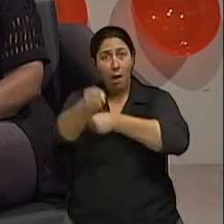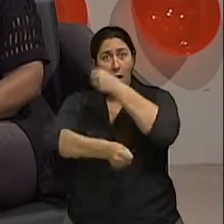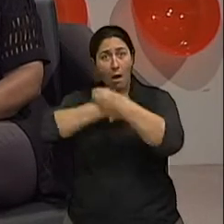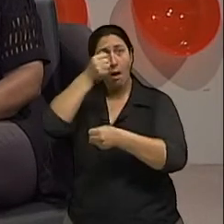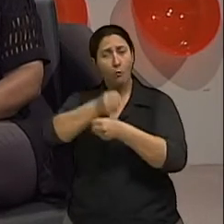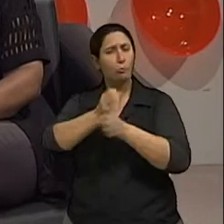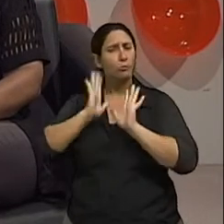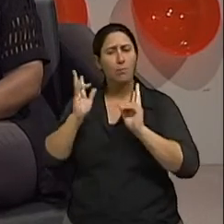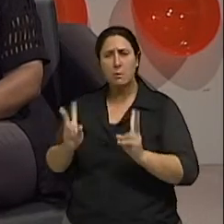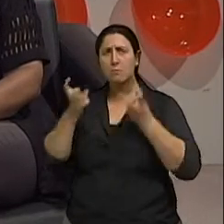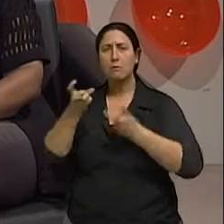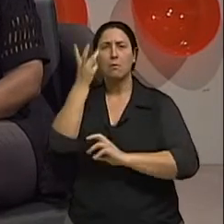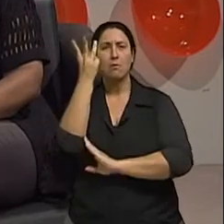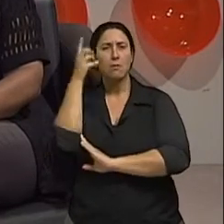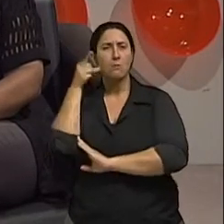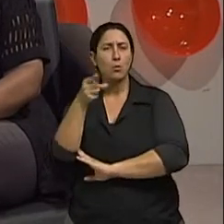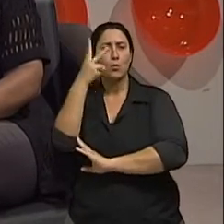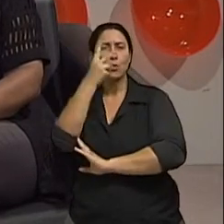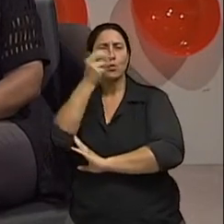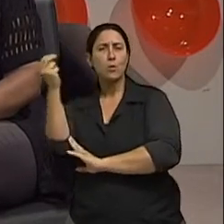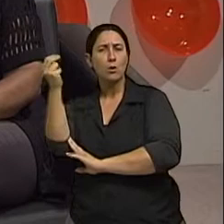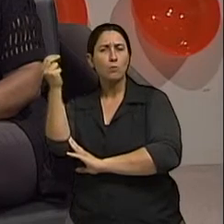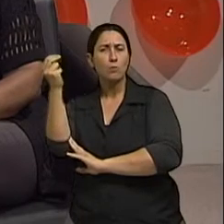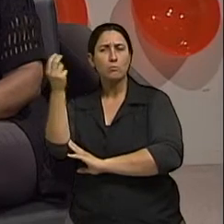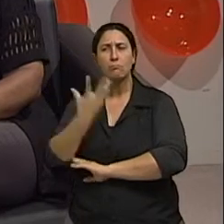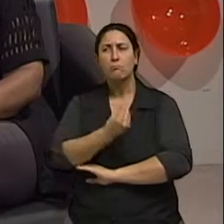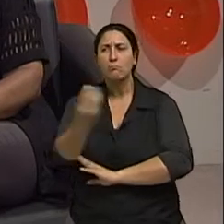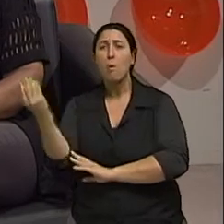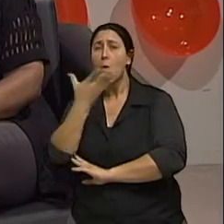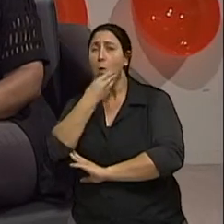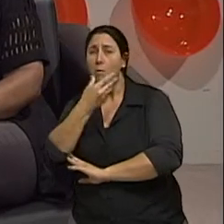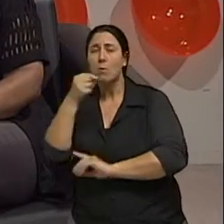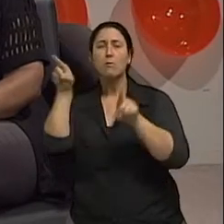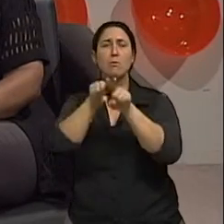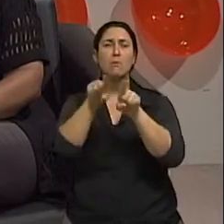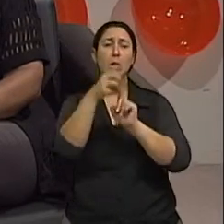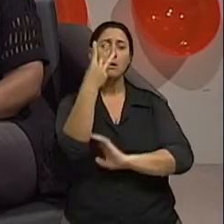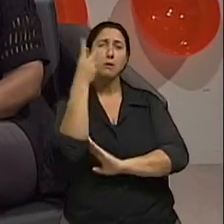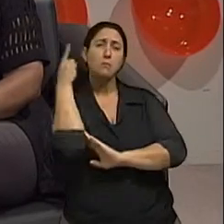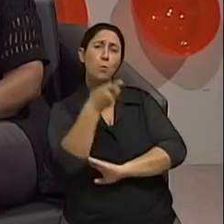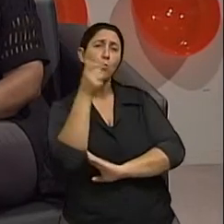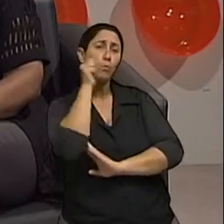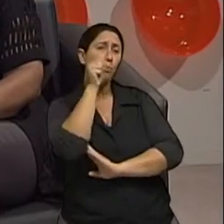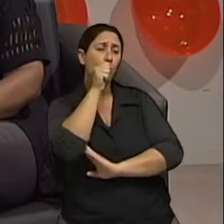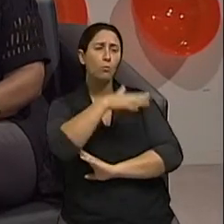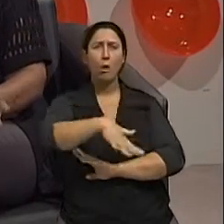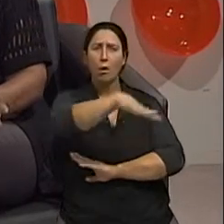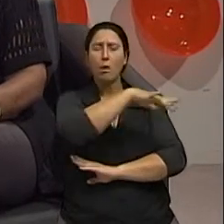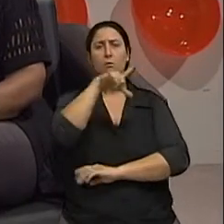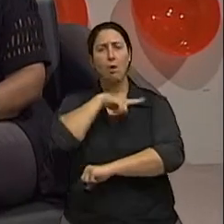3.200 novos casos em homens e 3.000 novos casos em mulheres.